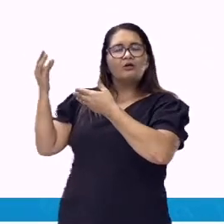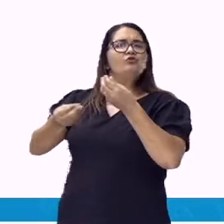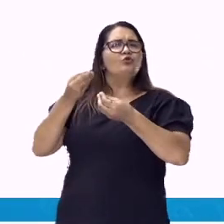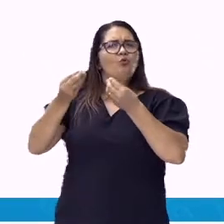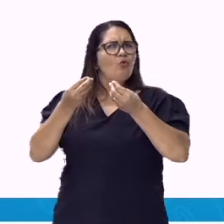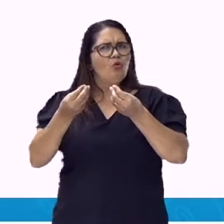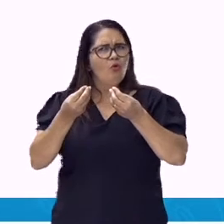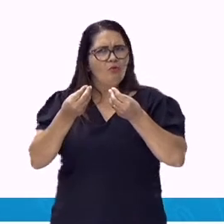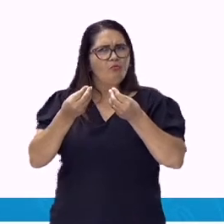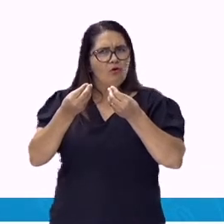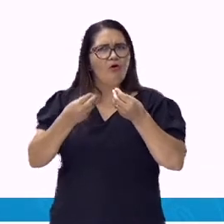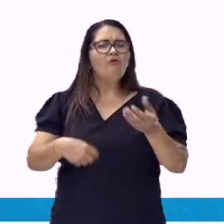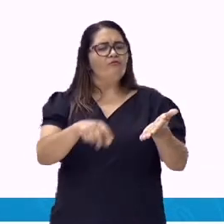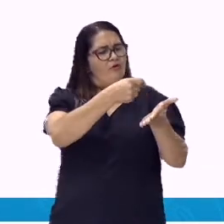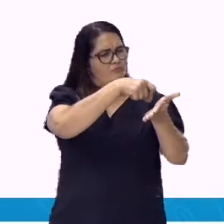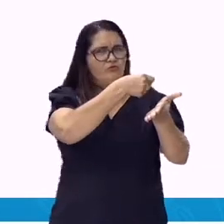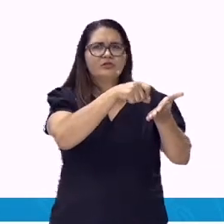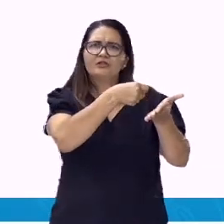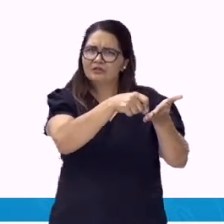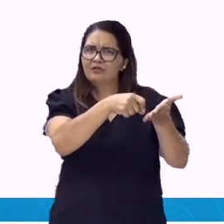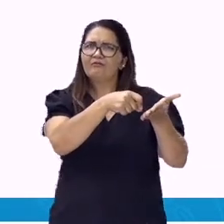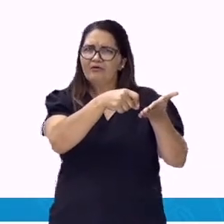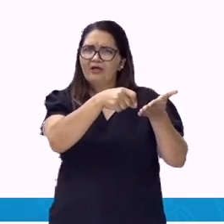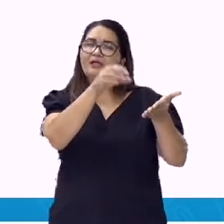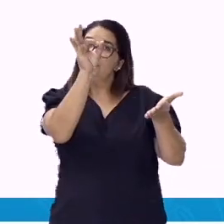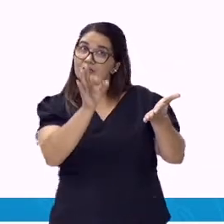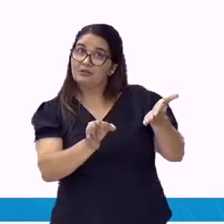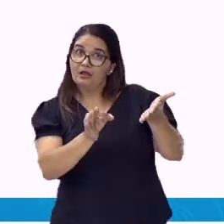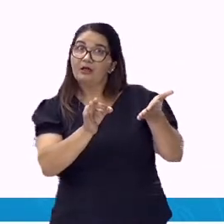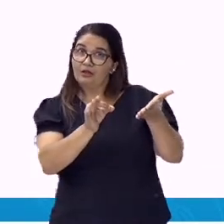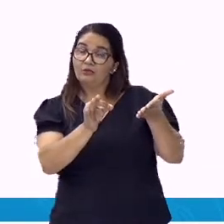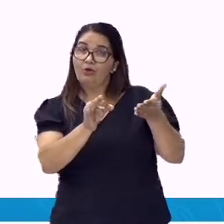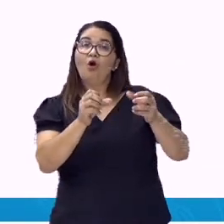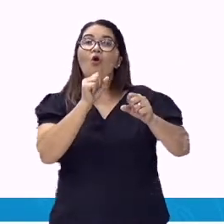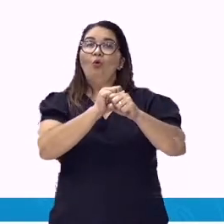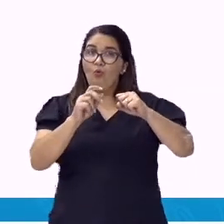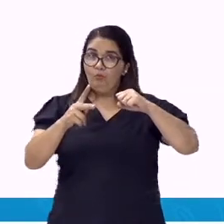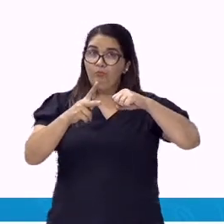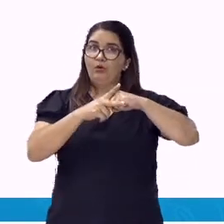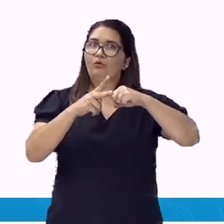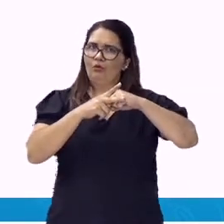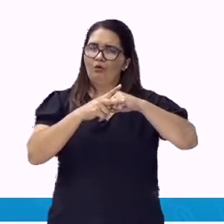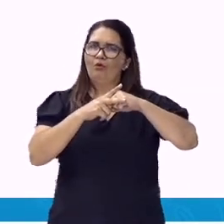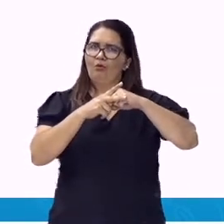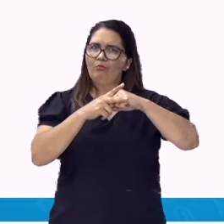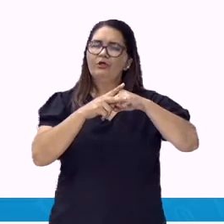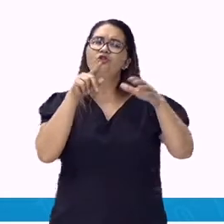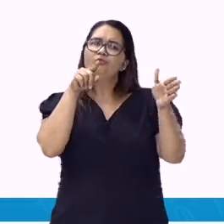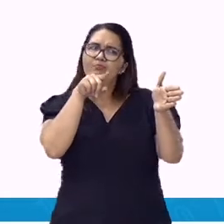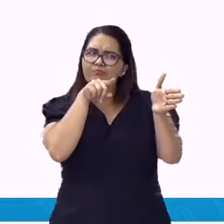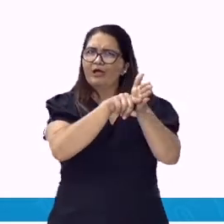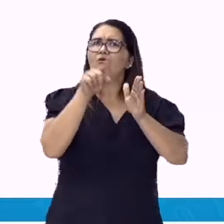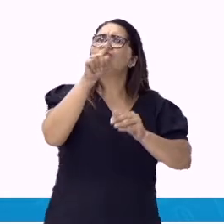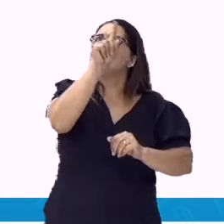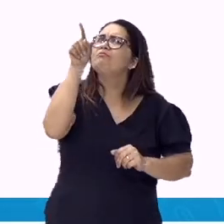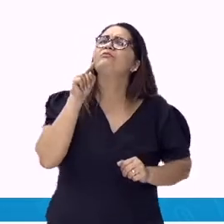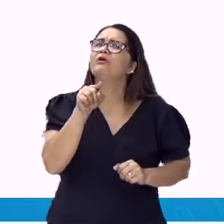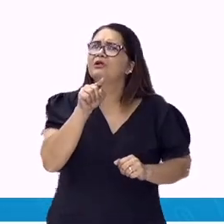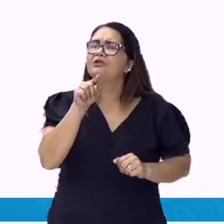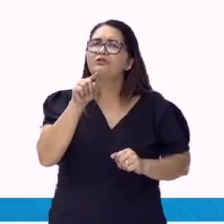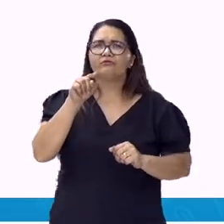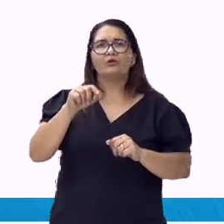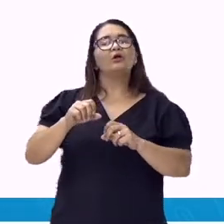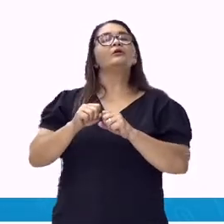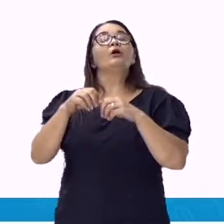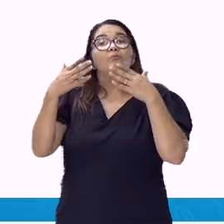pronome interrogativo. O pronome interrogativo que, ele pode ser um pronome substantivo, quando